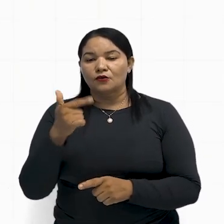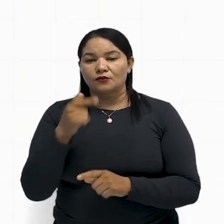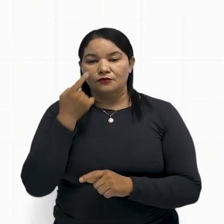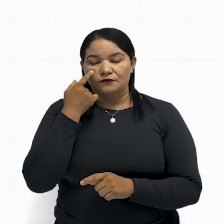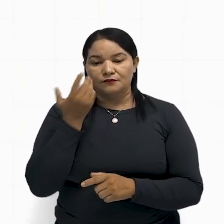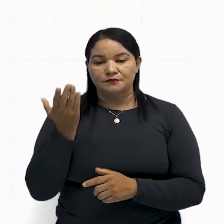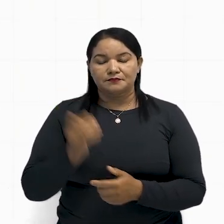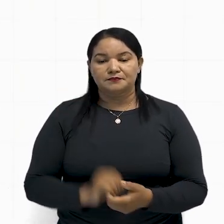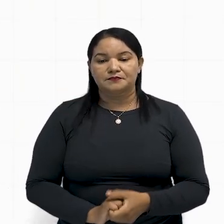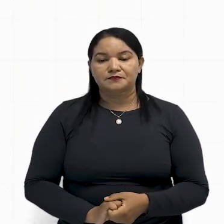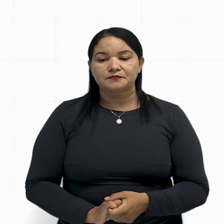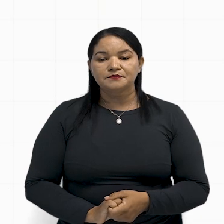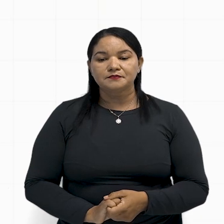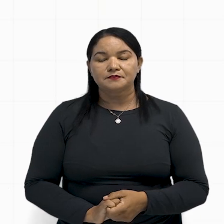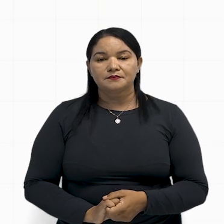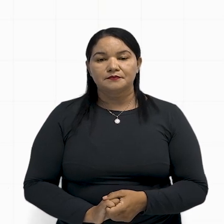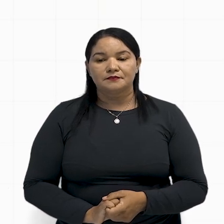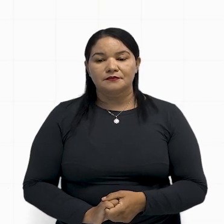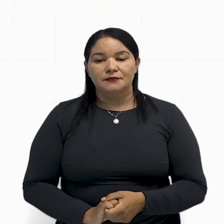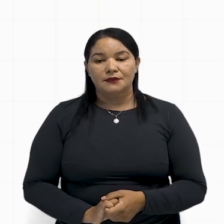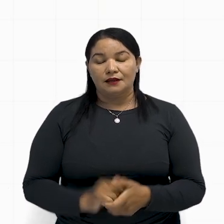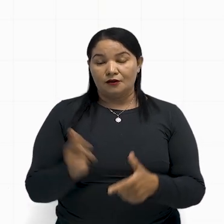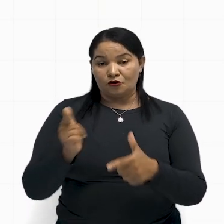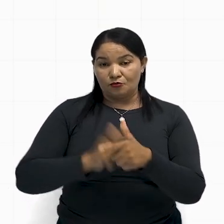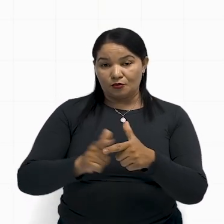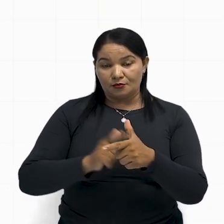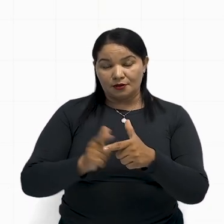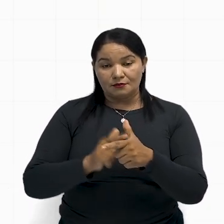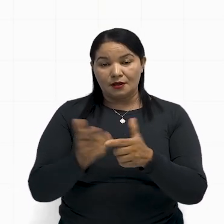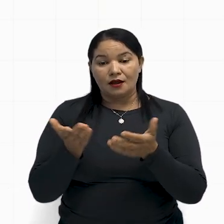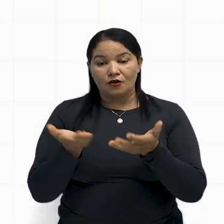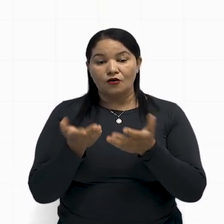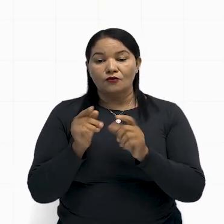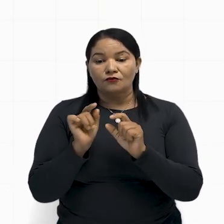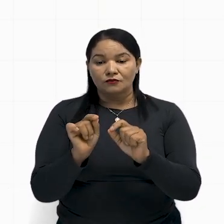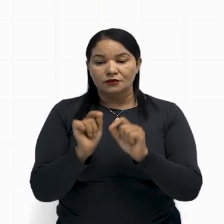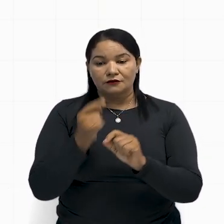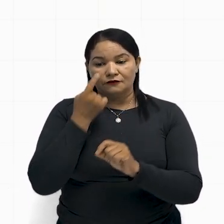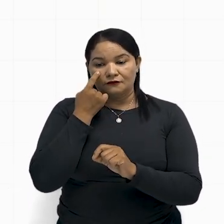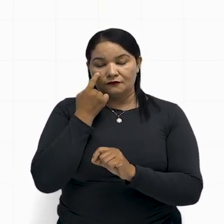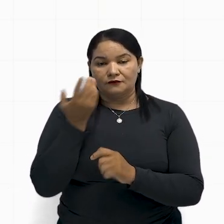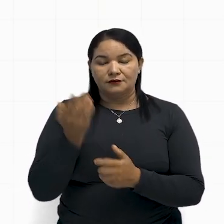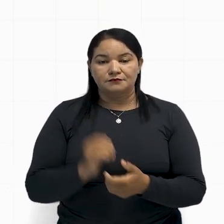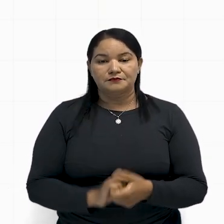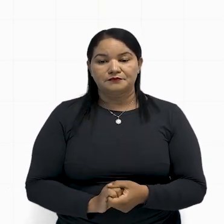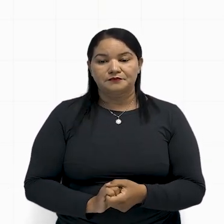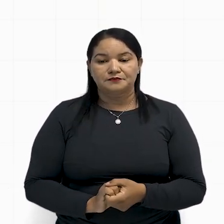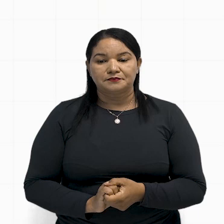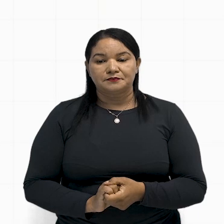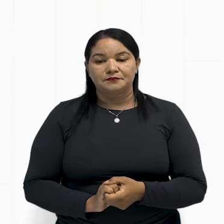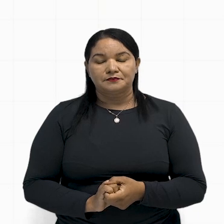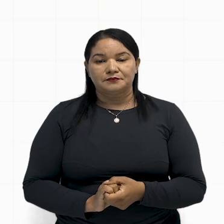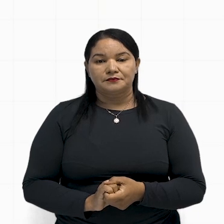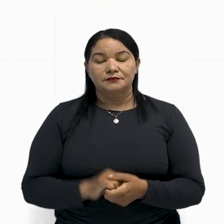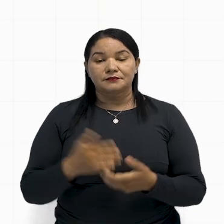nossa aula. A próxima é uma situação problema. É bacana essa situação problema aqui. Veja, nas